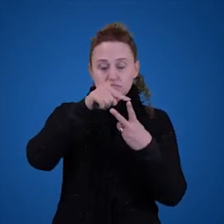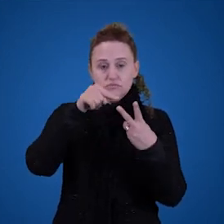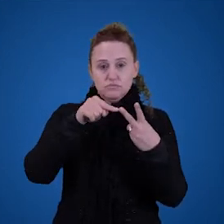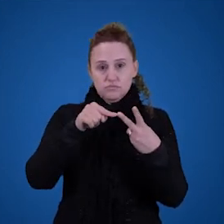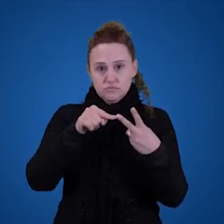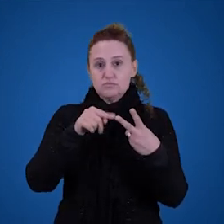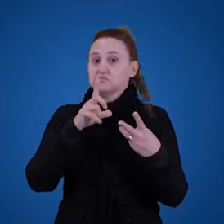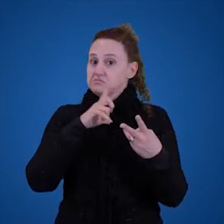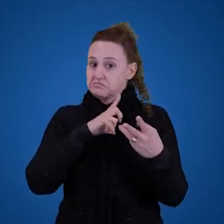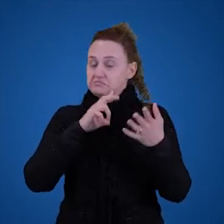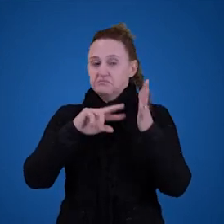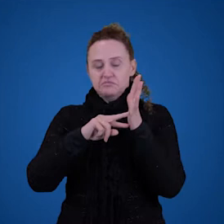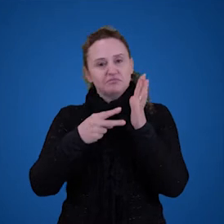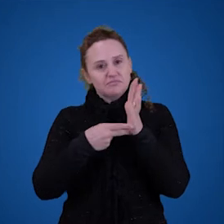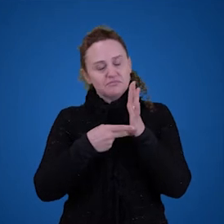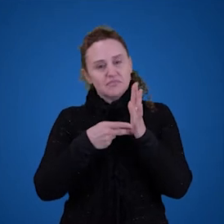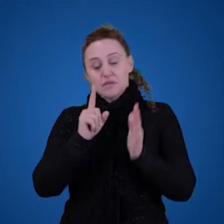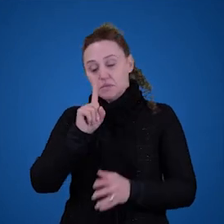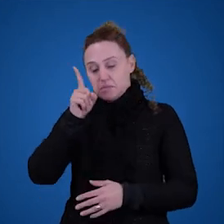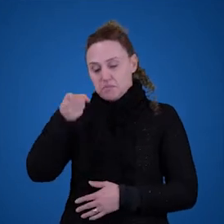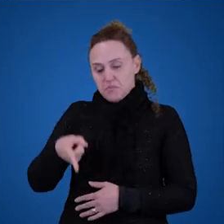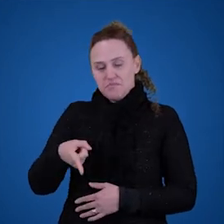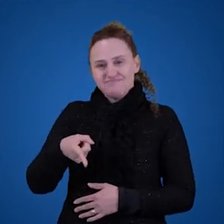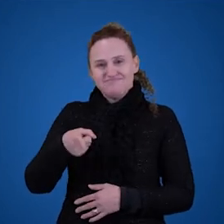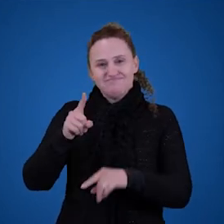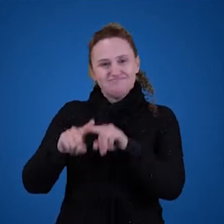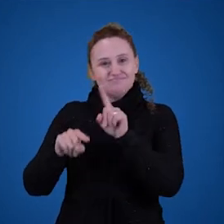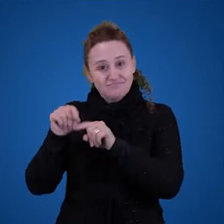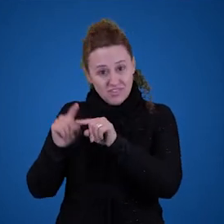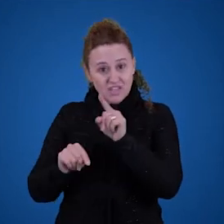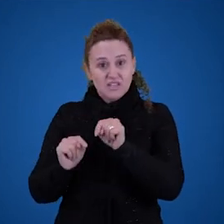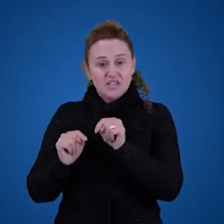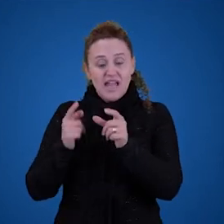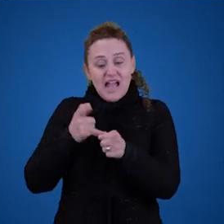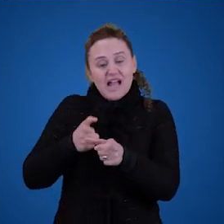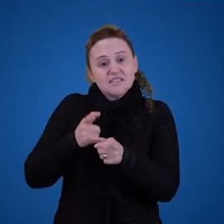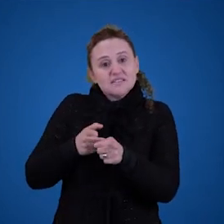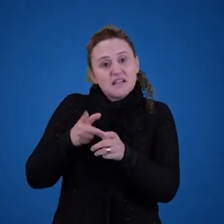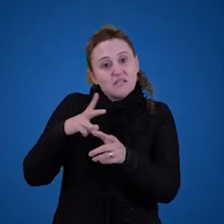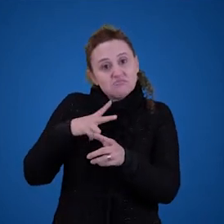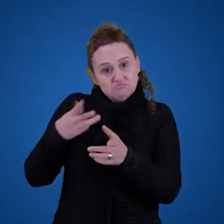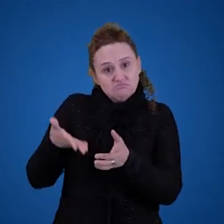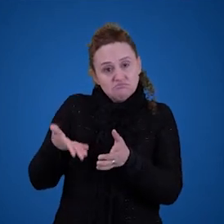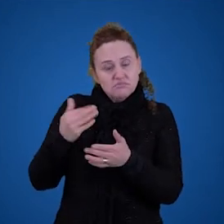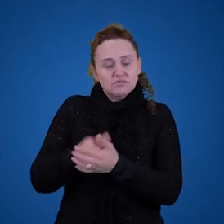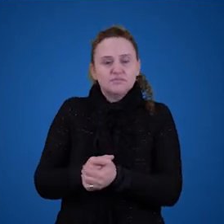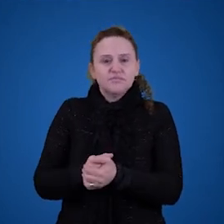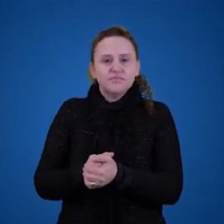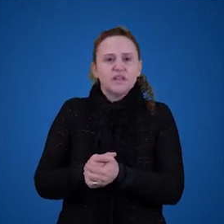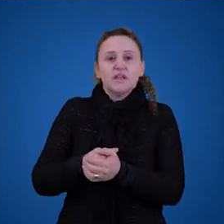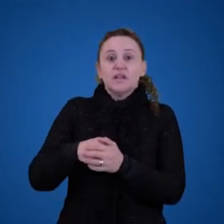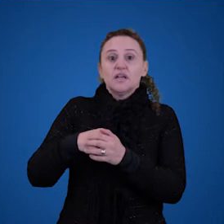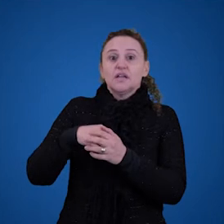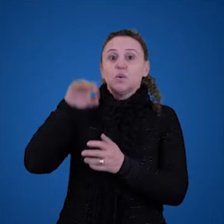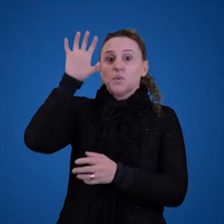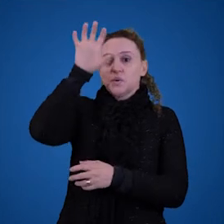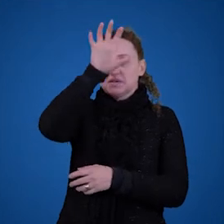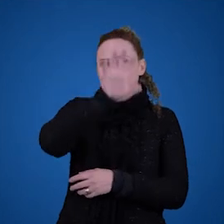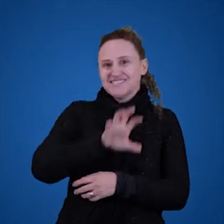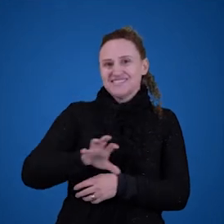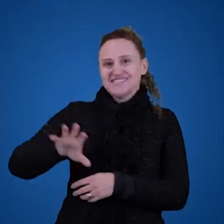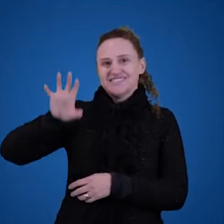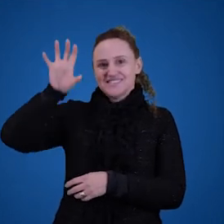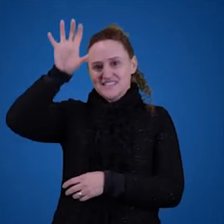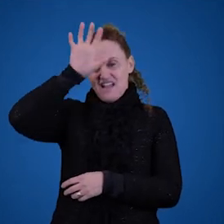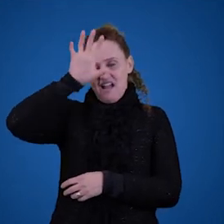significado, né, porque elas apontam objetos, no caso, a cidade particular de Guarapuava, e, no caso do Paraná, uma